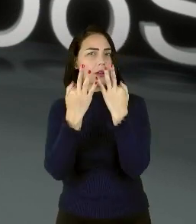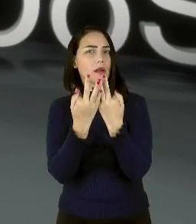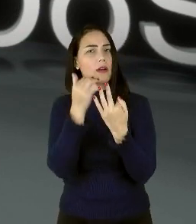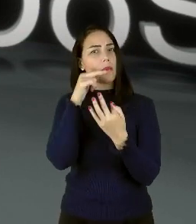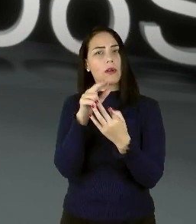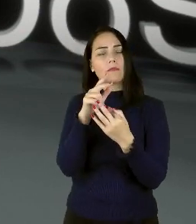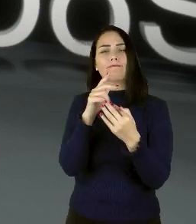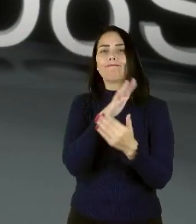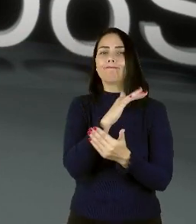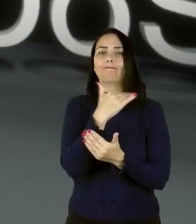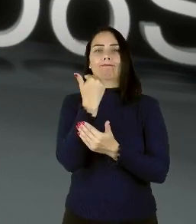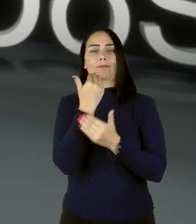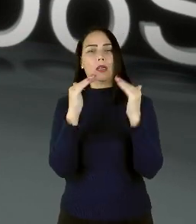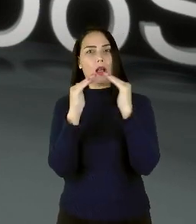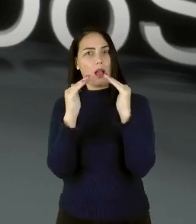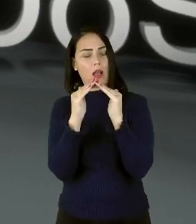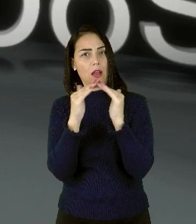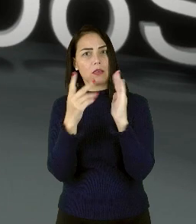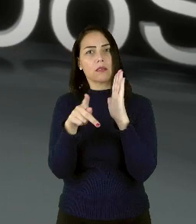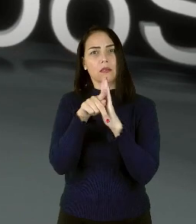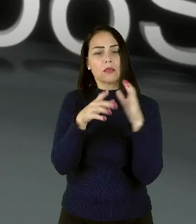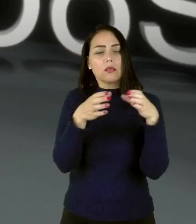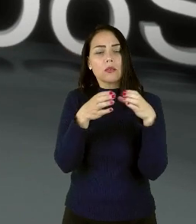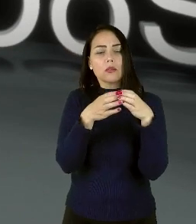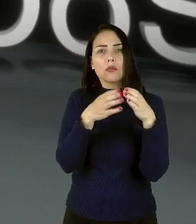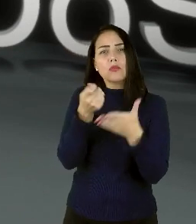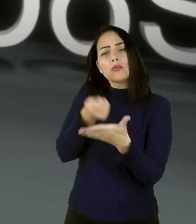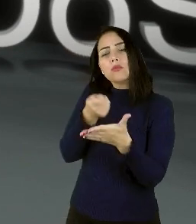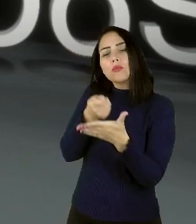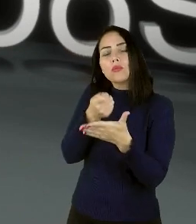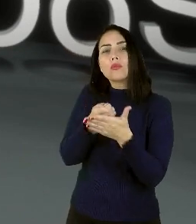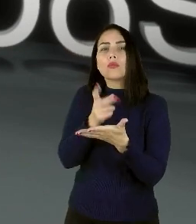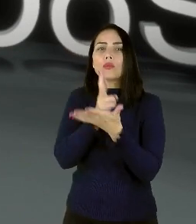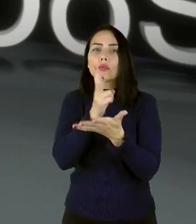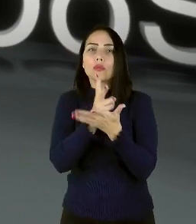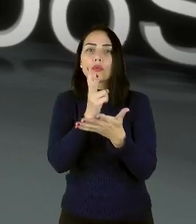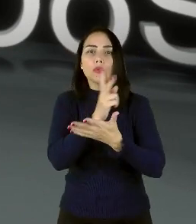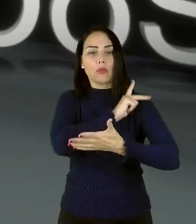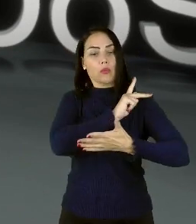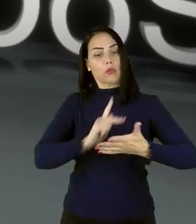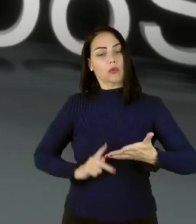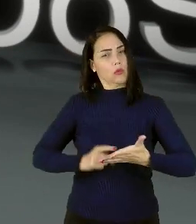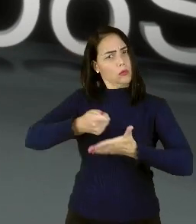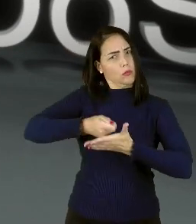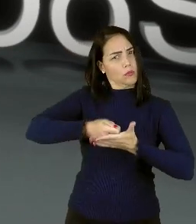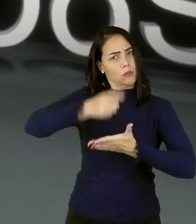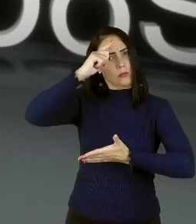serem assassinados em sua casa por um grupo que defendia a permanência do presidente ditador.